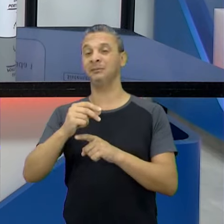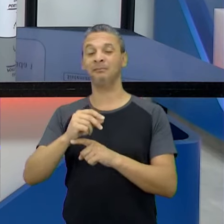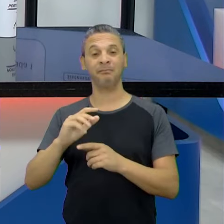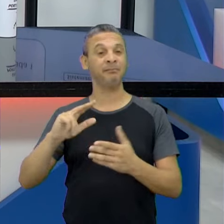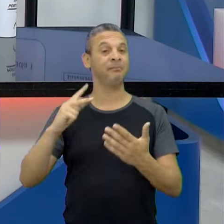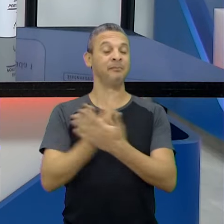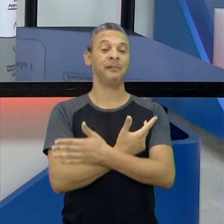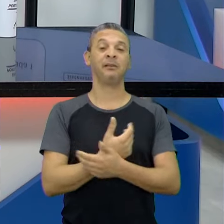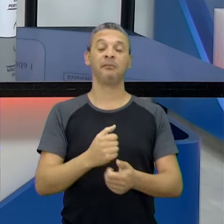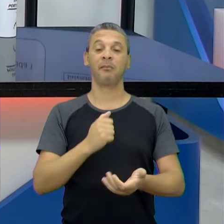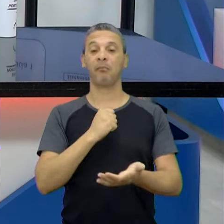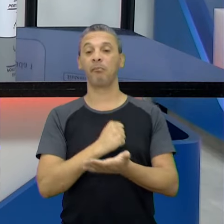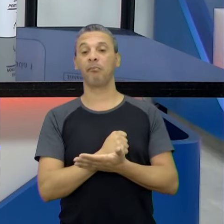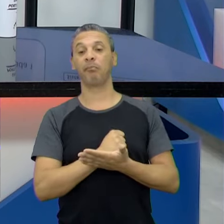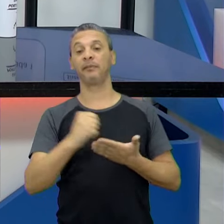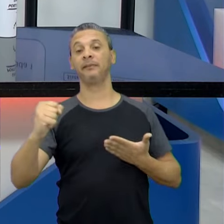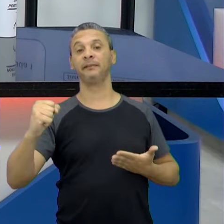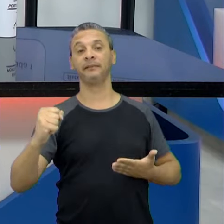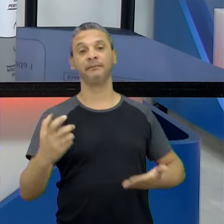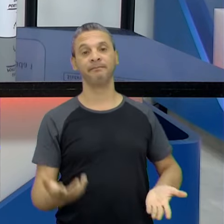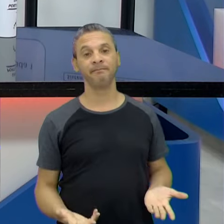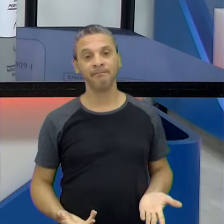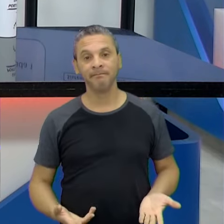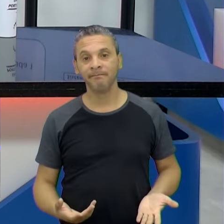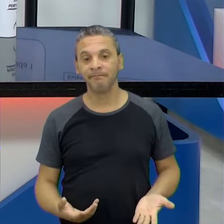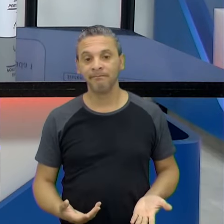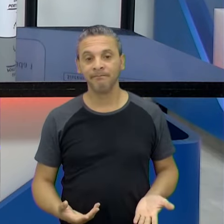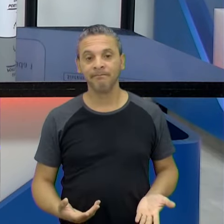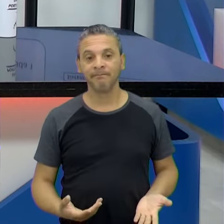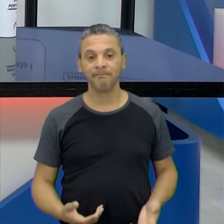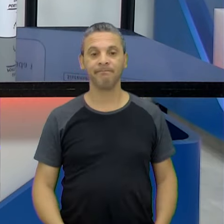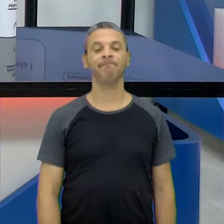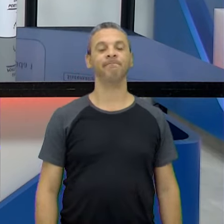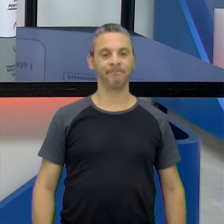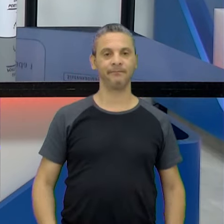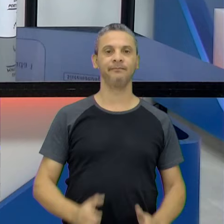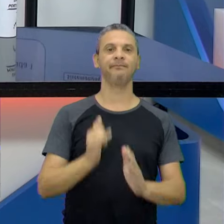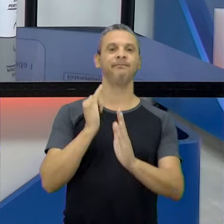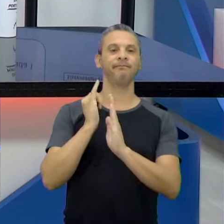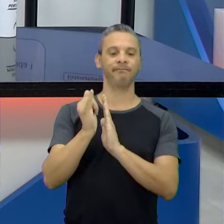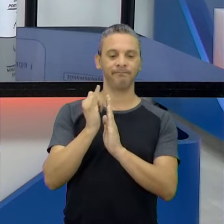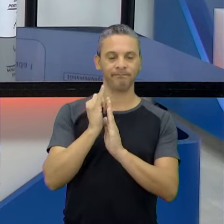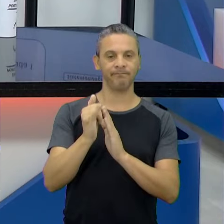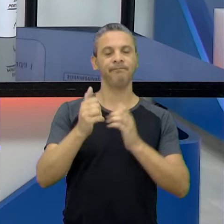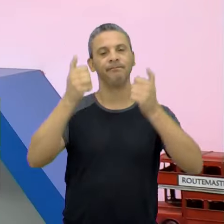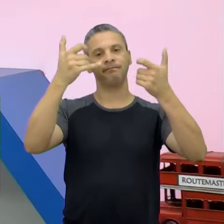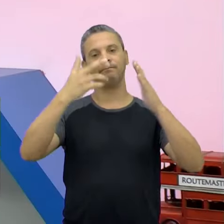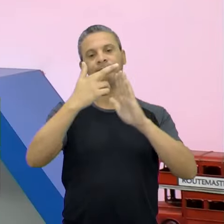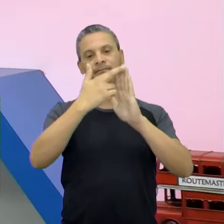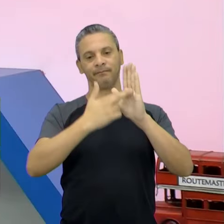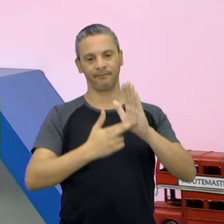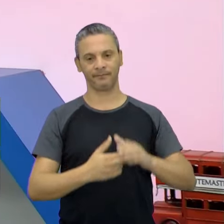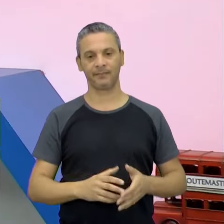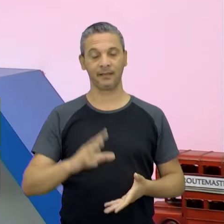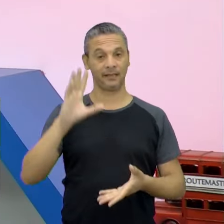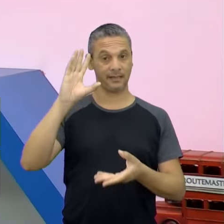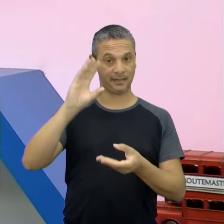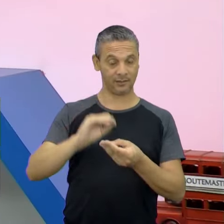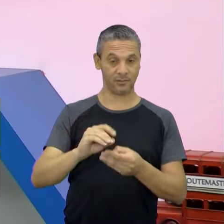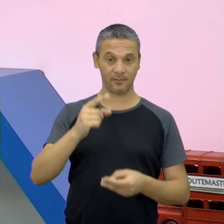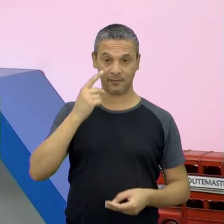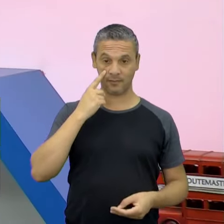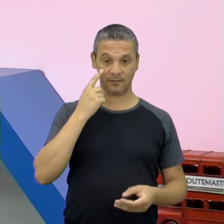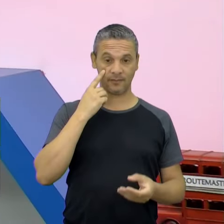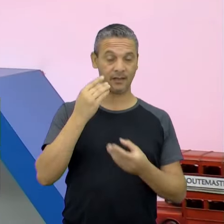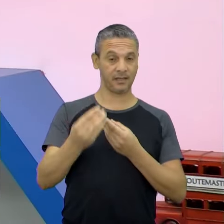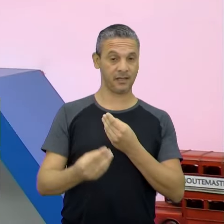Aí chega um dia que ele perde de 7 a 1. De 7 a 1. Aí dá uma crônica, bem feita. Olha só, a gente tem o nosso resuminho aí só para vocês